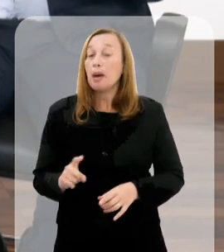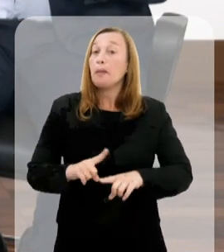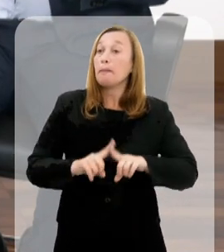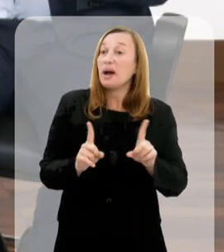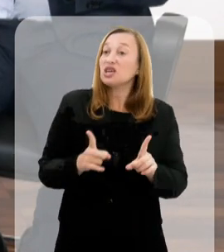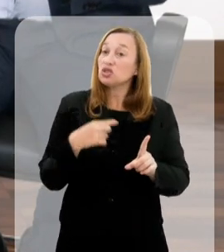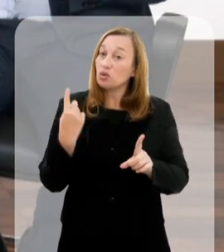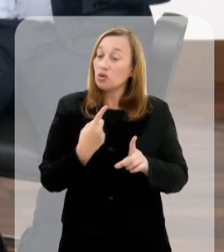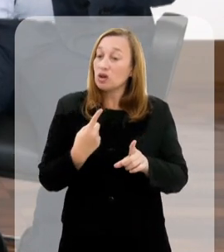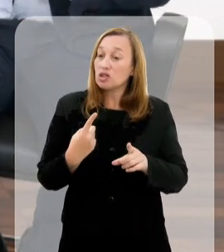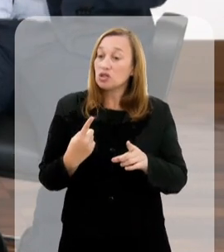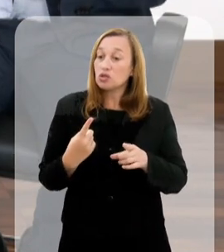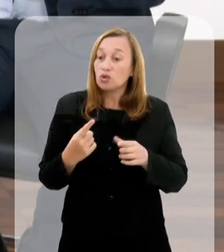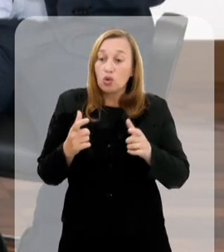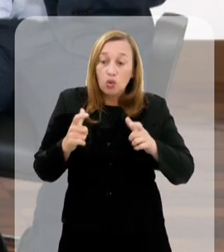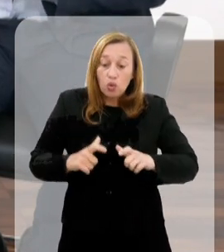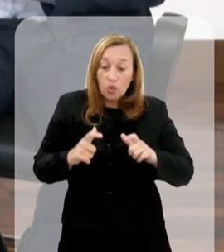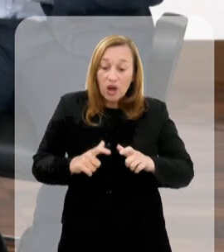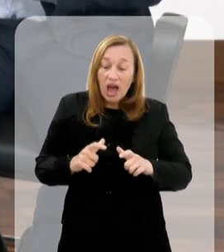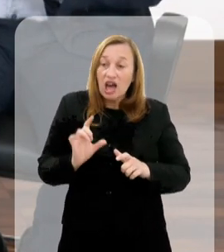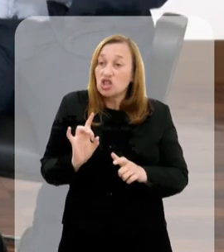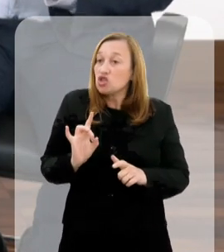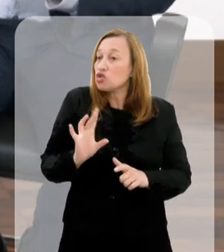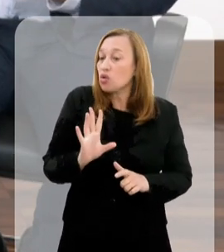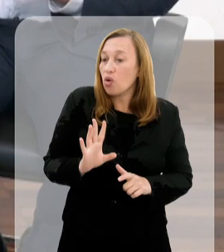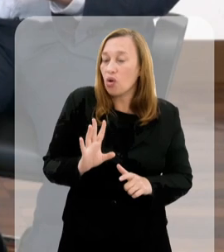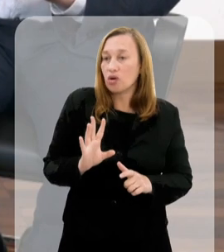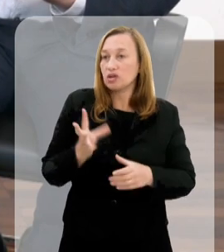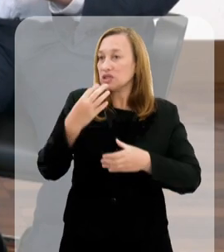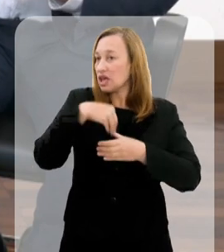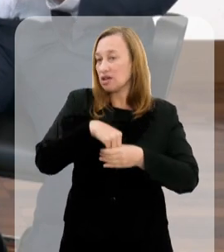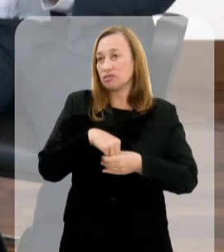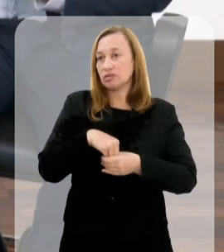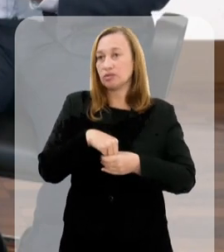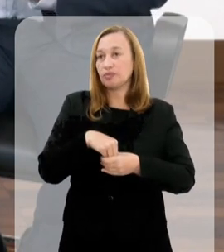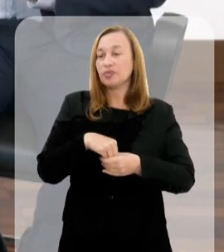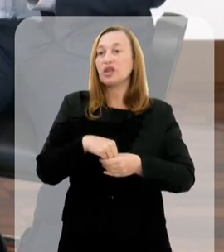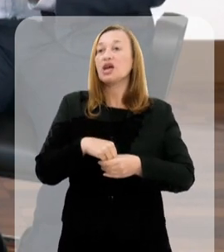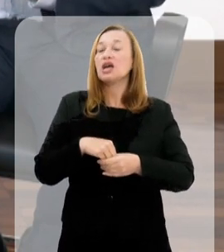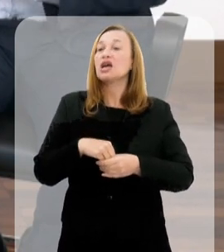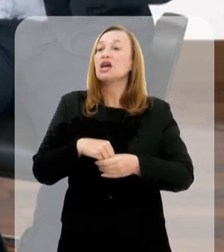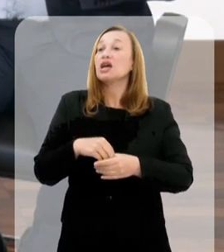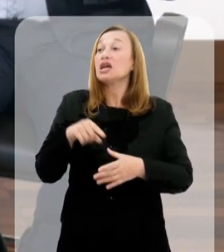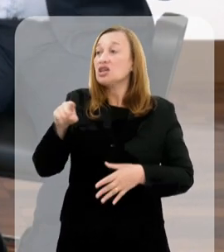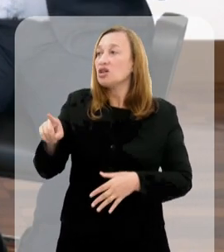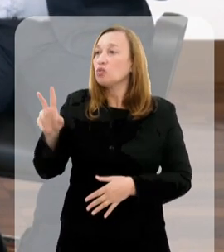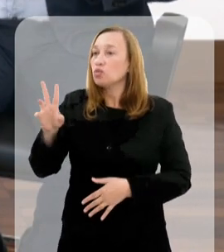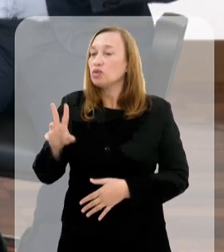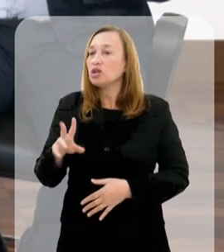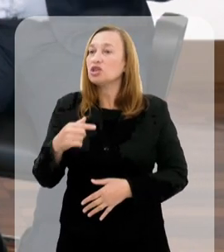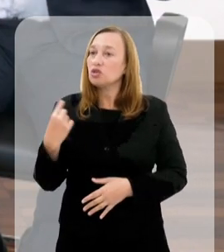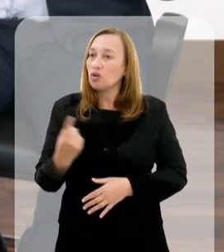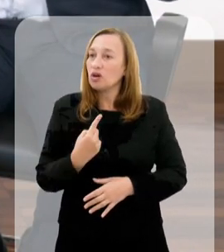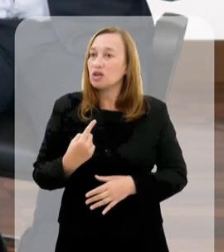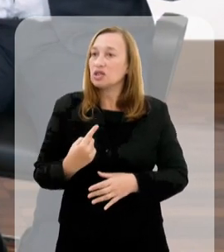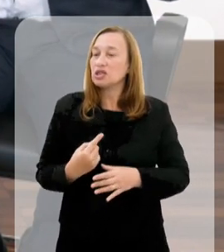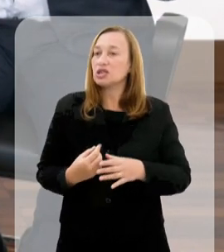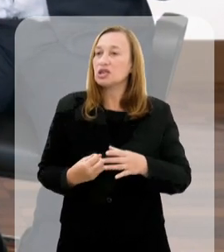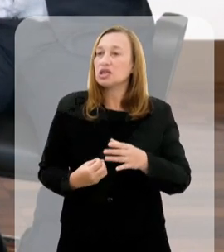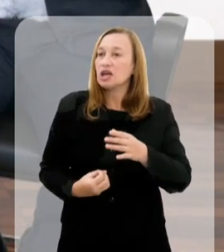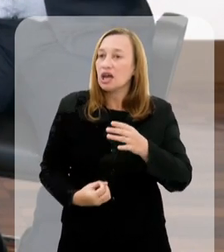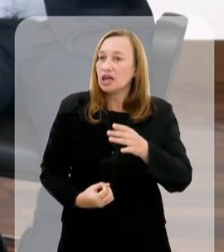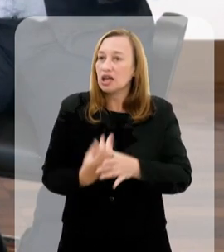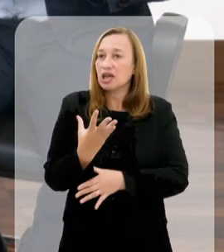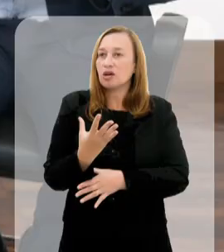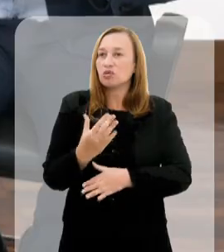gente, não. A gente convive no mesmo espaço, né? E o diferencial do Instituto para a universidade é que a gente já nasceu num processo